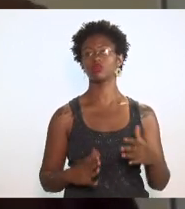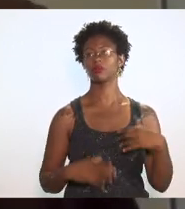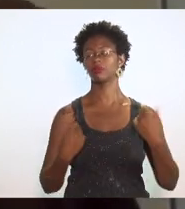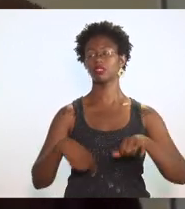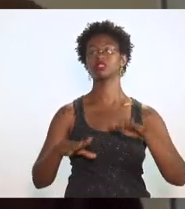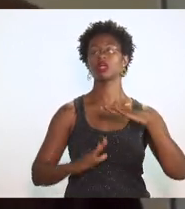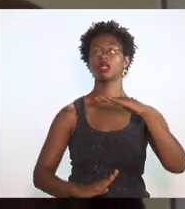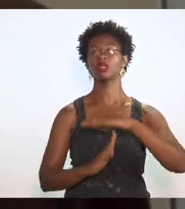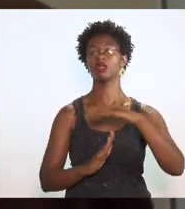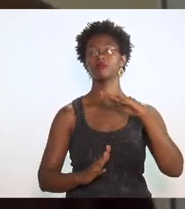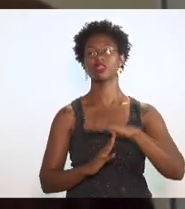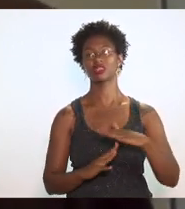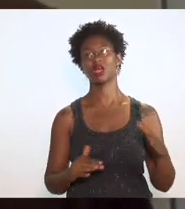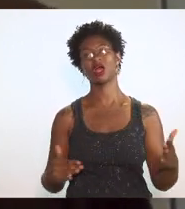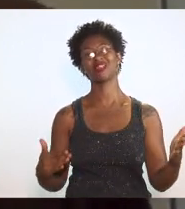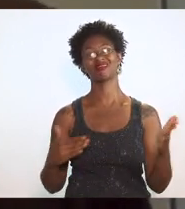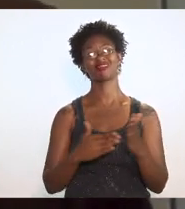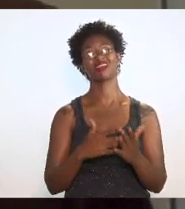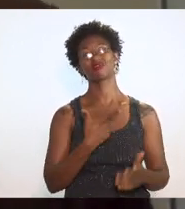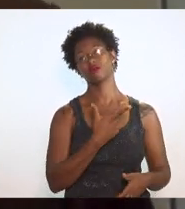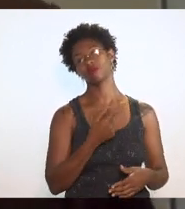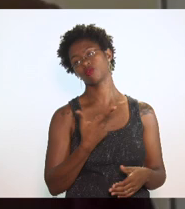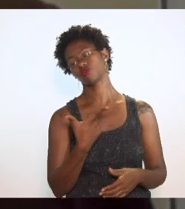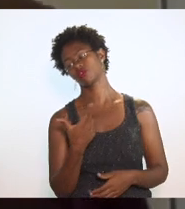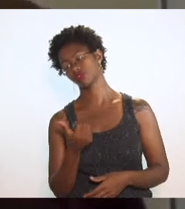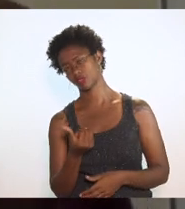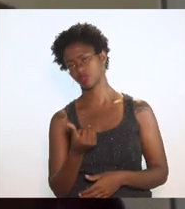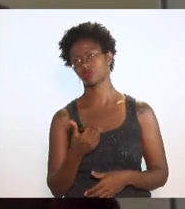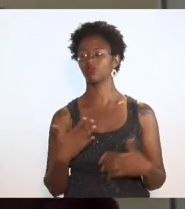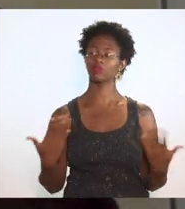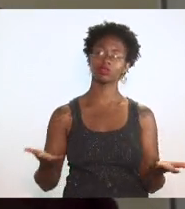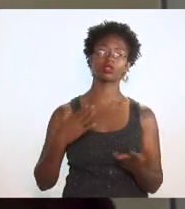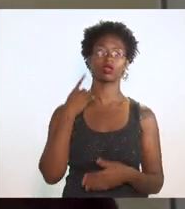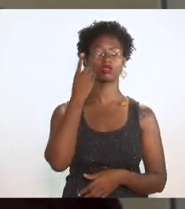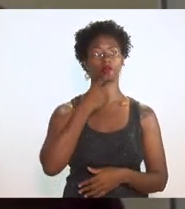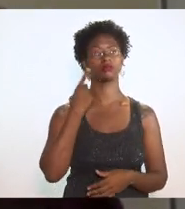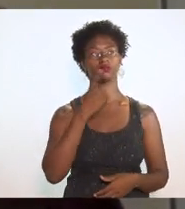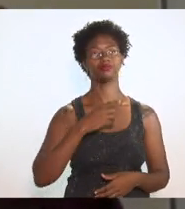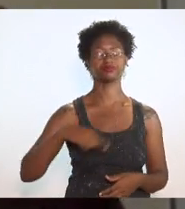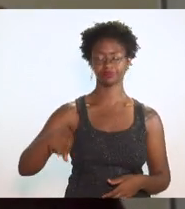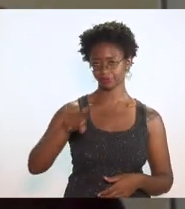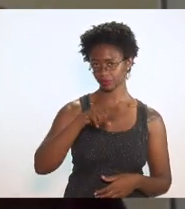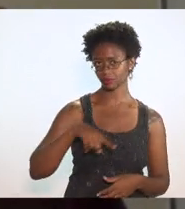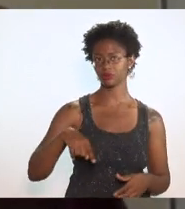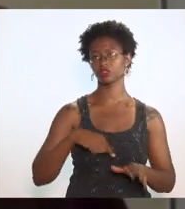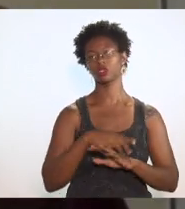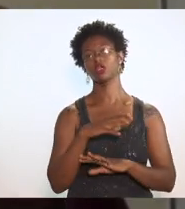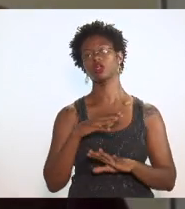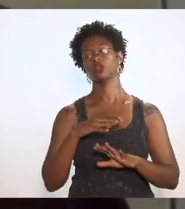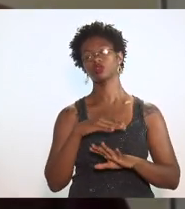benefício até 2026. Então, deputado, esses são os nossos pontos